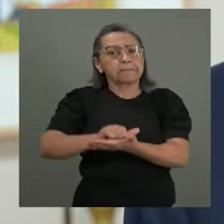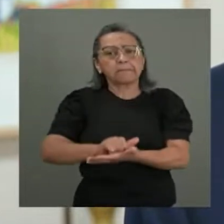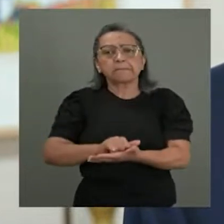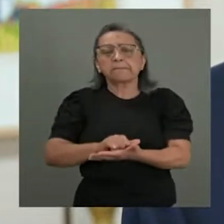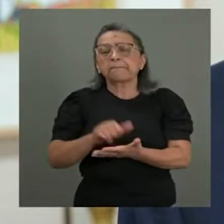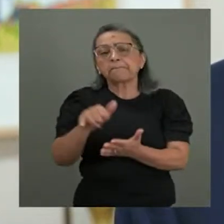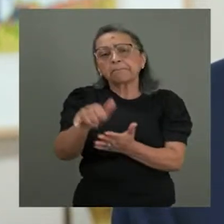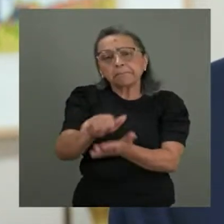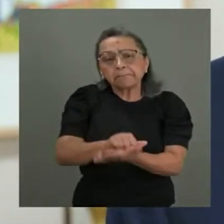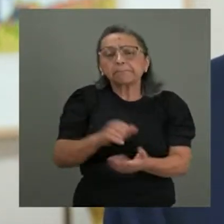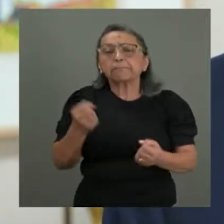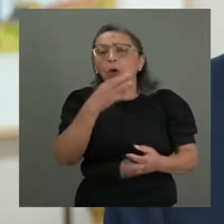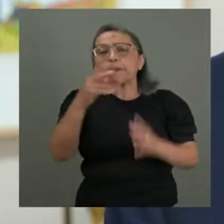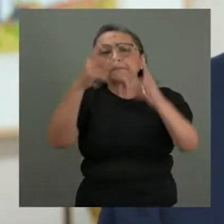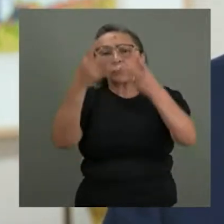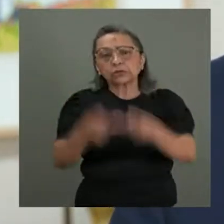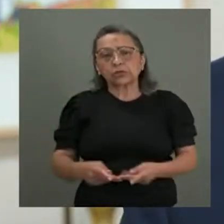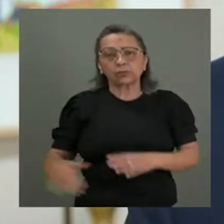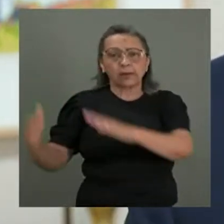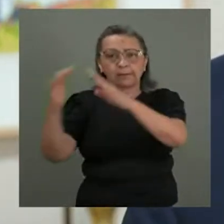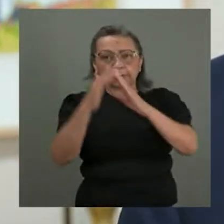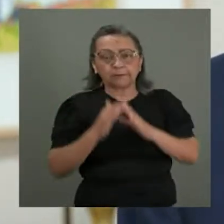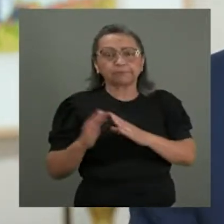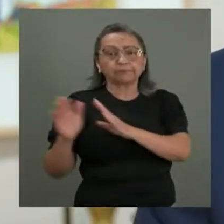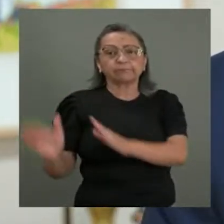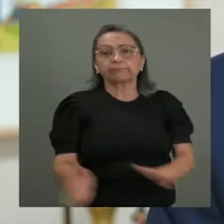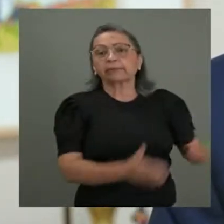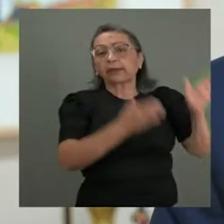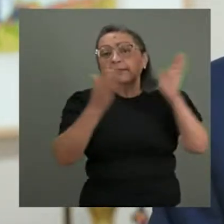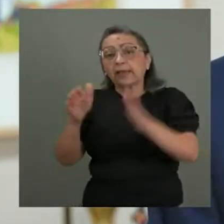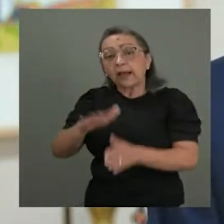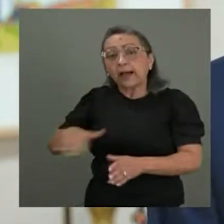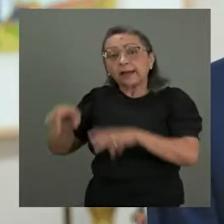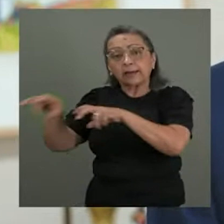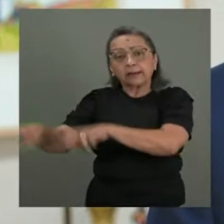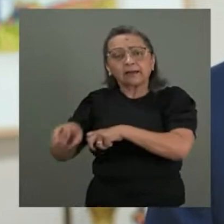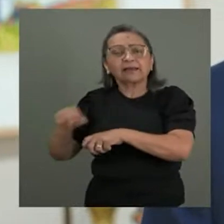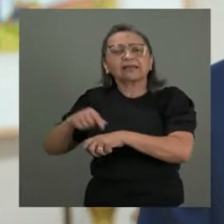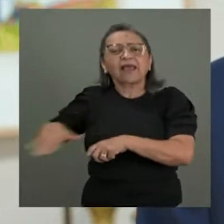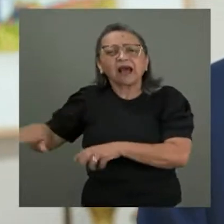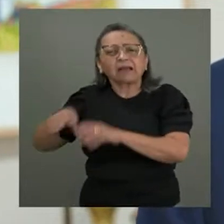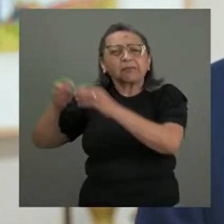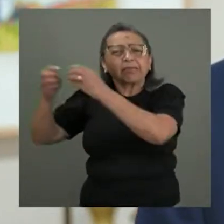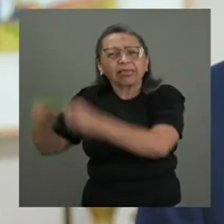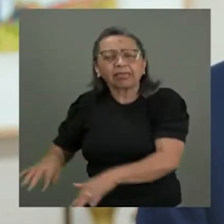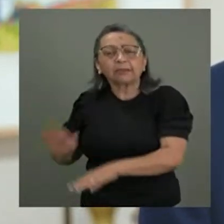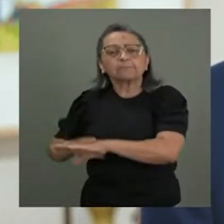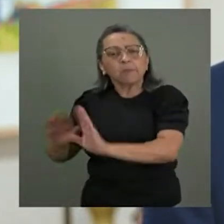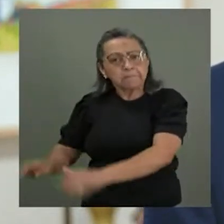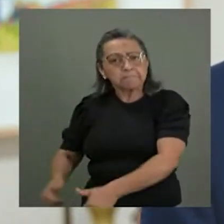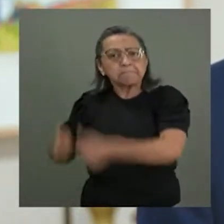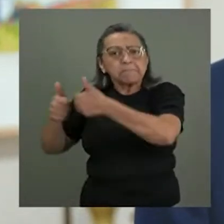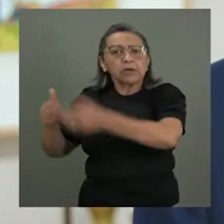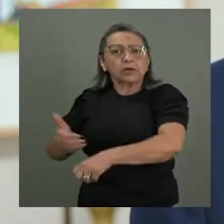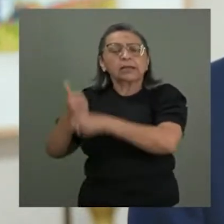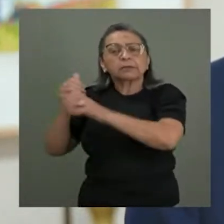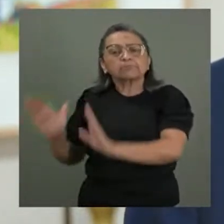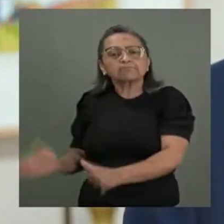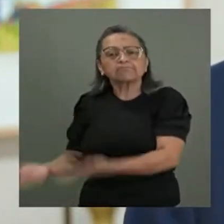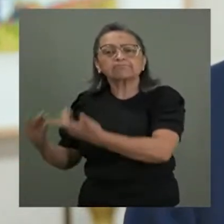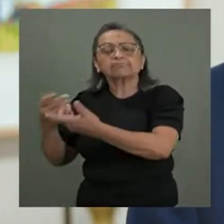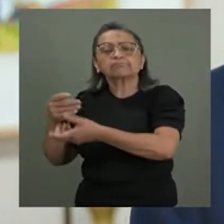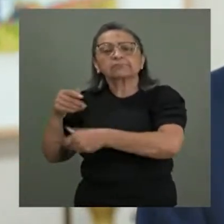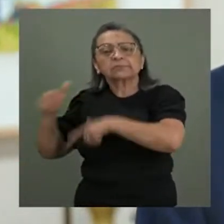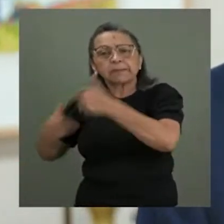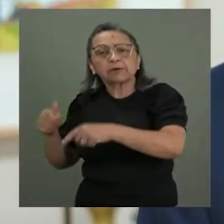habitacionais. No campo, recompor áreas degradadas, estimular a integração pecuária, lavoura,